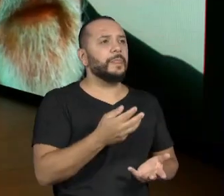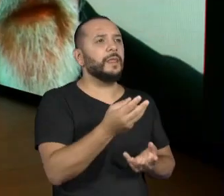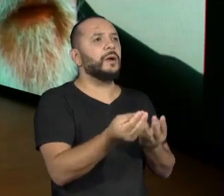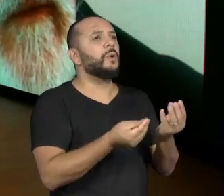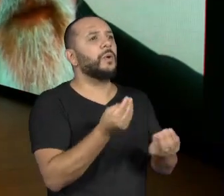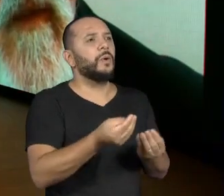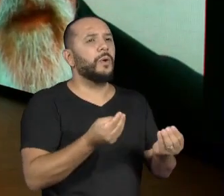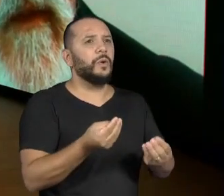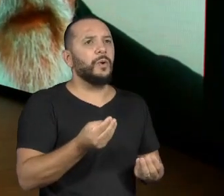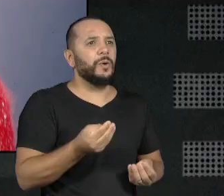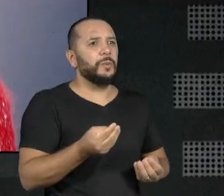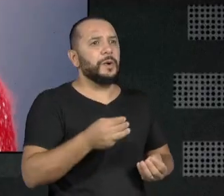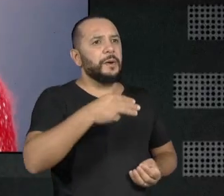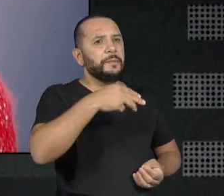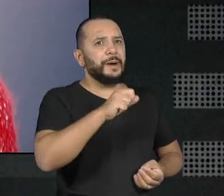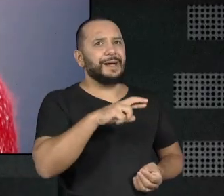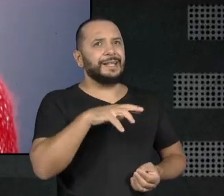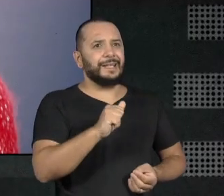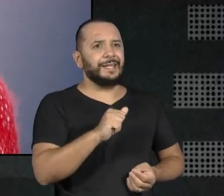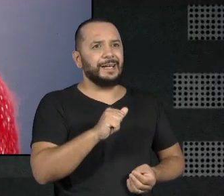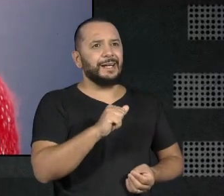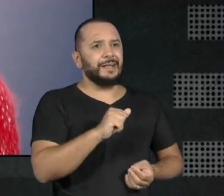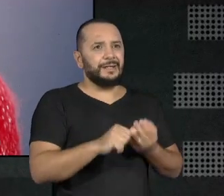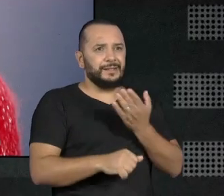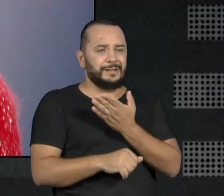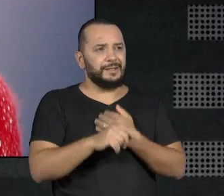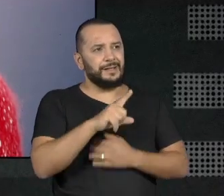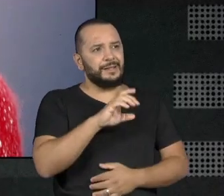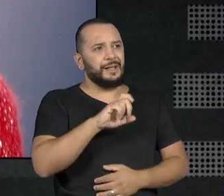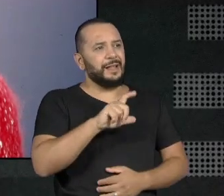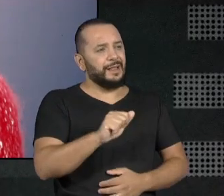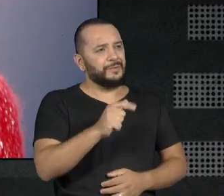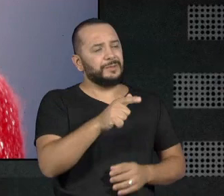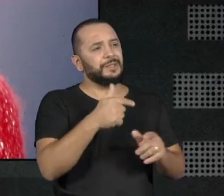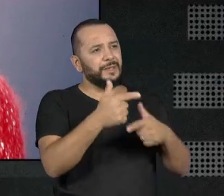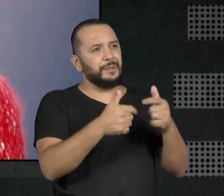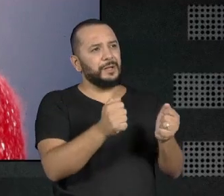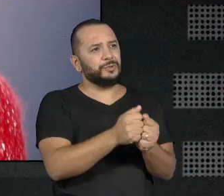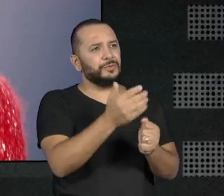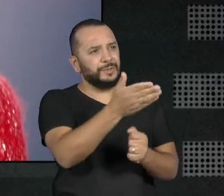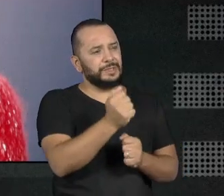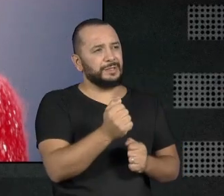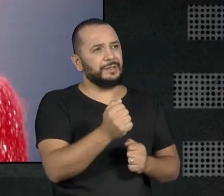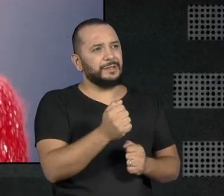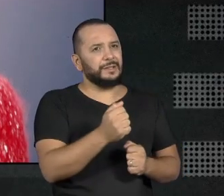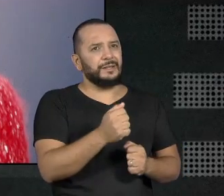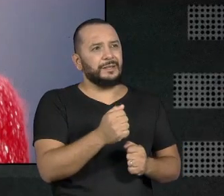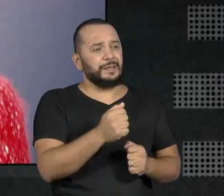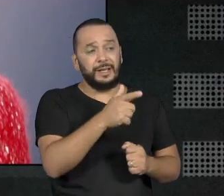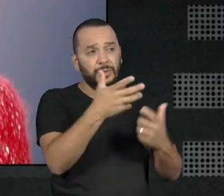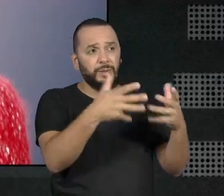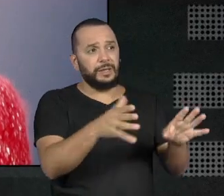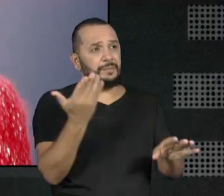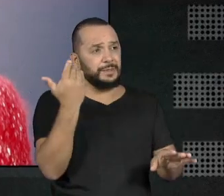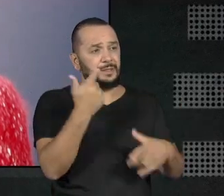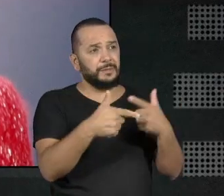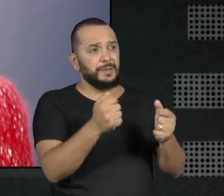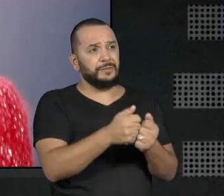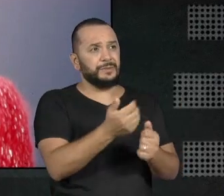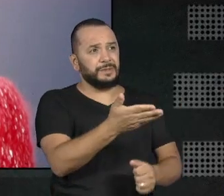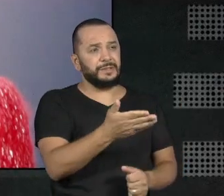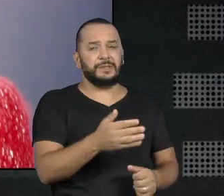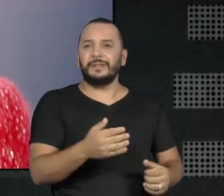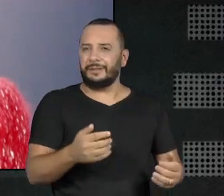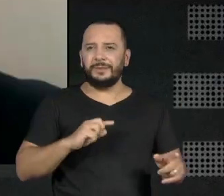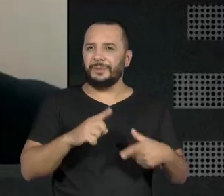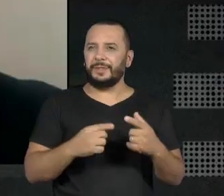a reação da Maria da Costa quando viu que você seria o galã dela? Ela que tinha te recusado? Fiquei amigo dela,